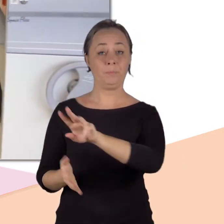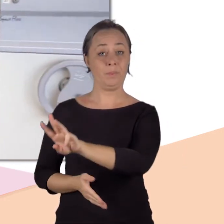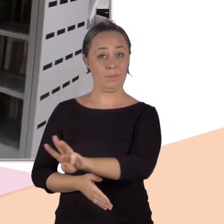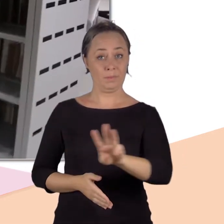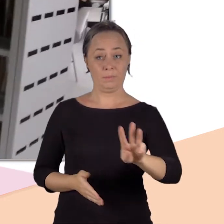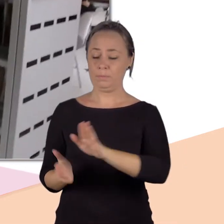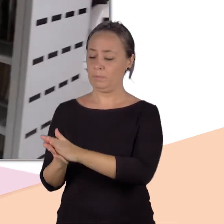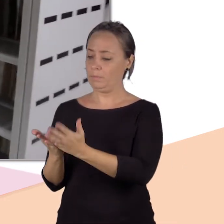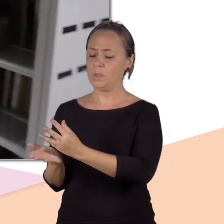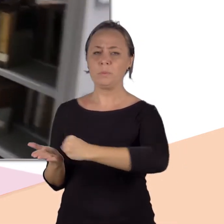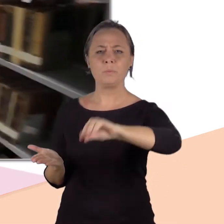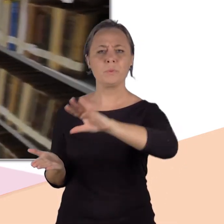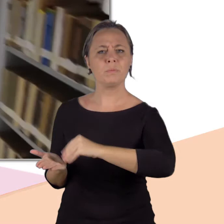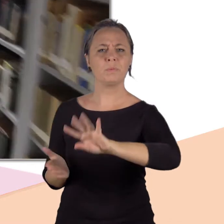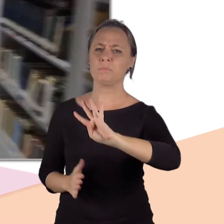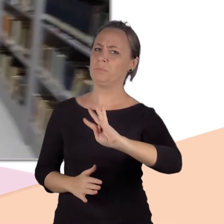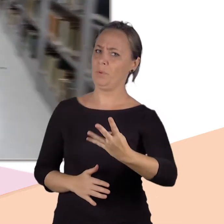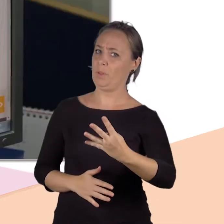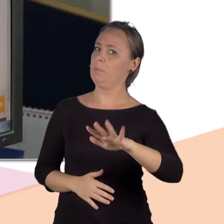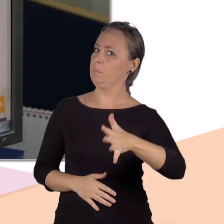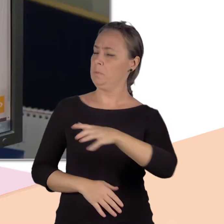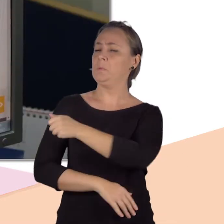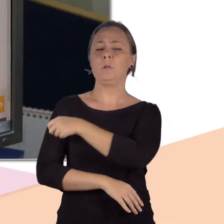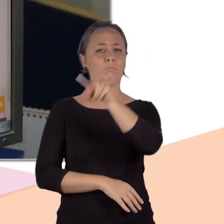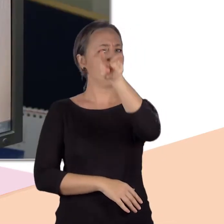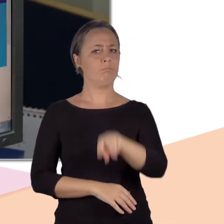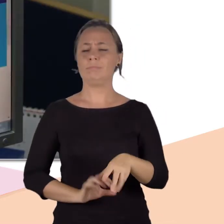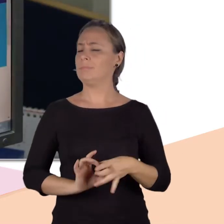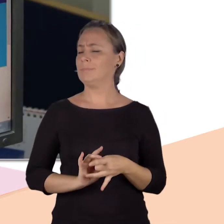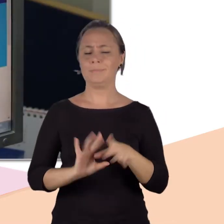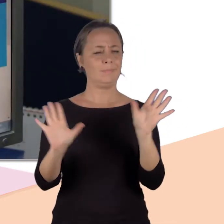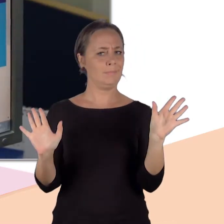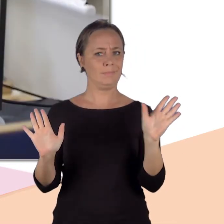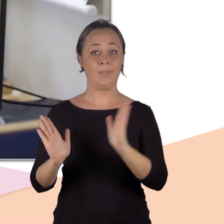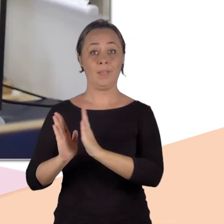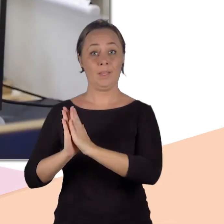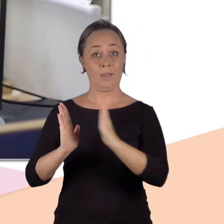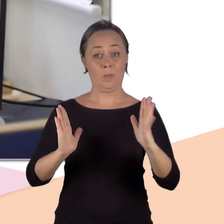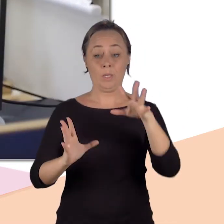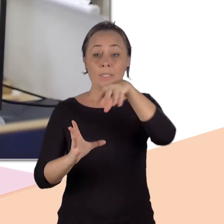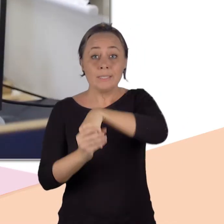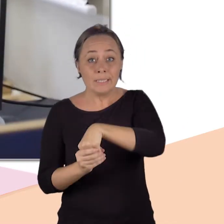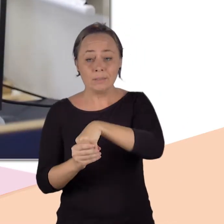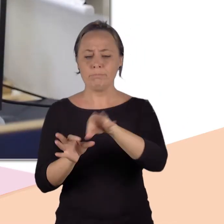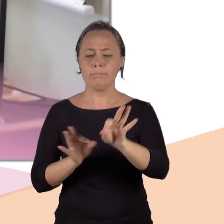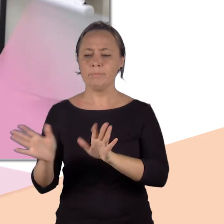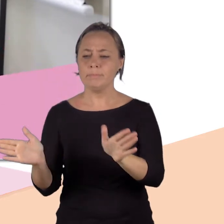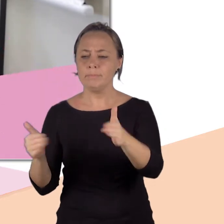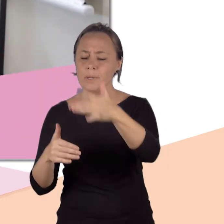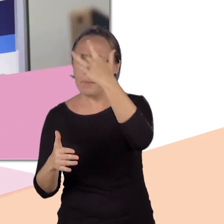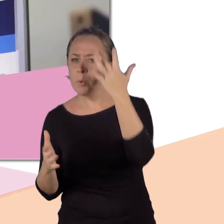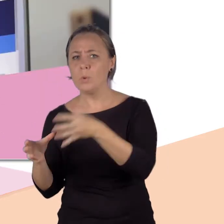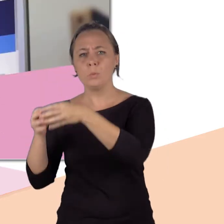dissertações e multimeios das diversas áreas do conhecimento. Além disso, disponibiliza para a comunidade universitária acesso a